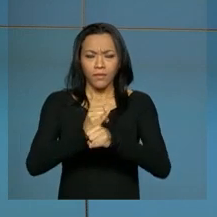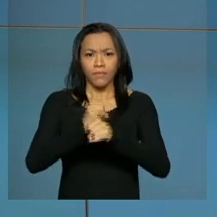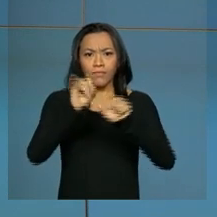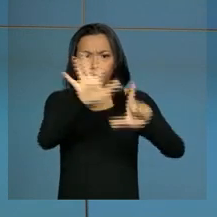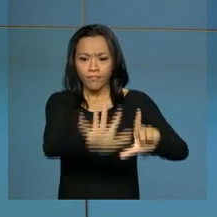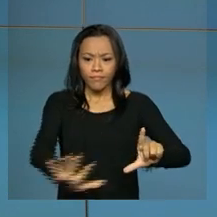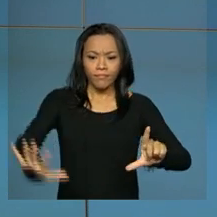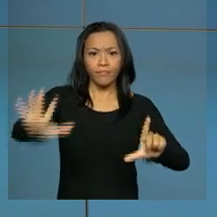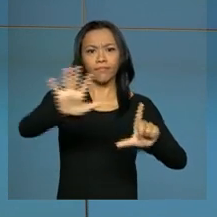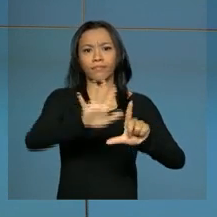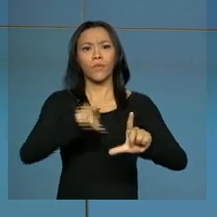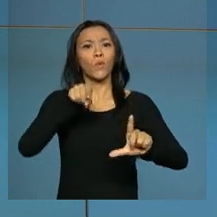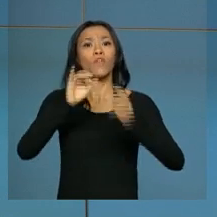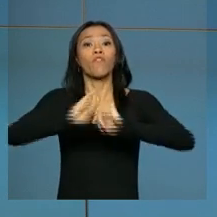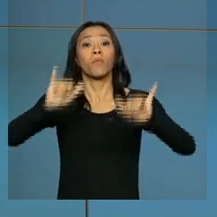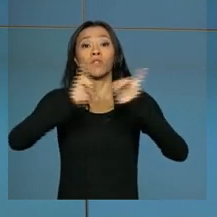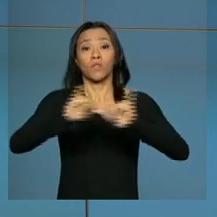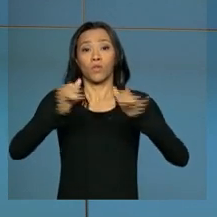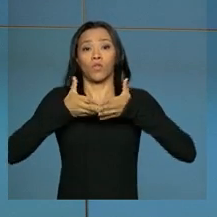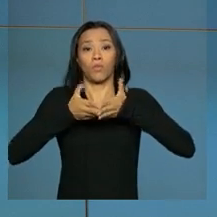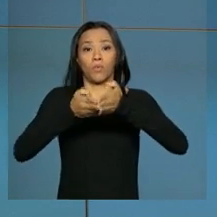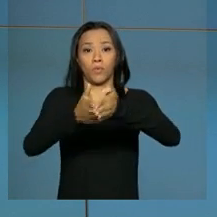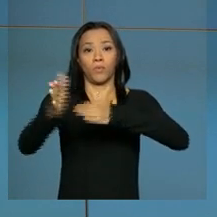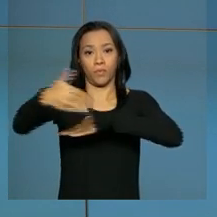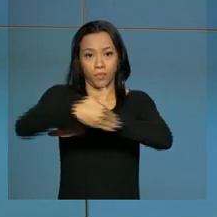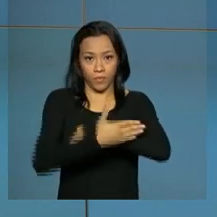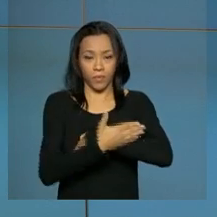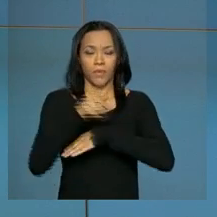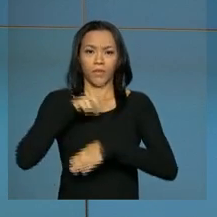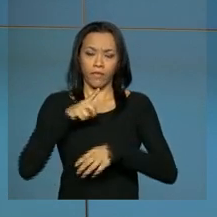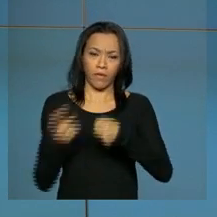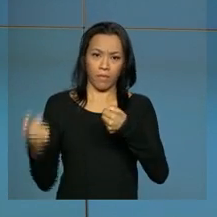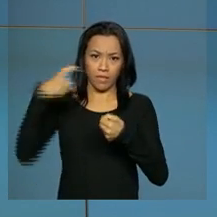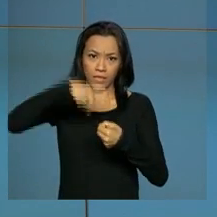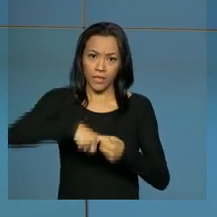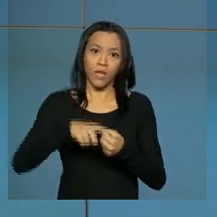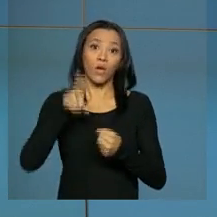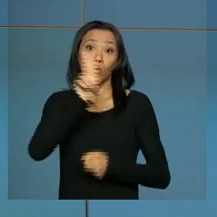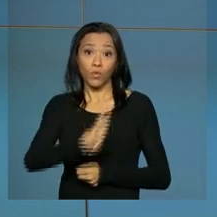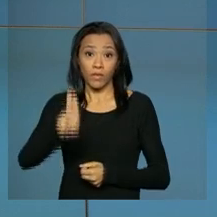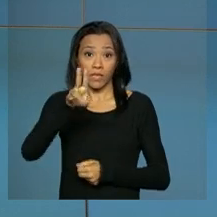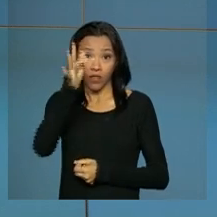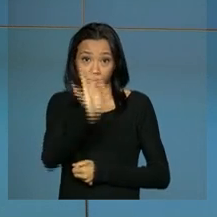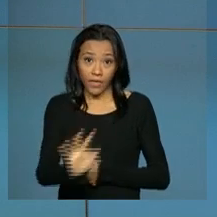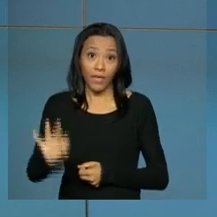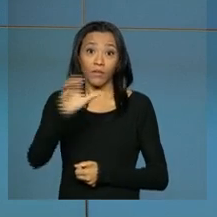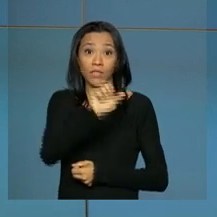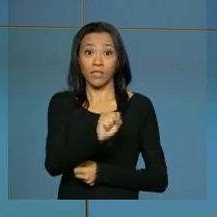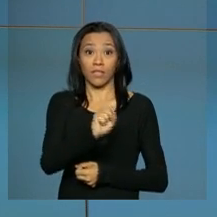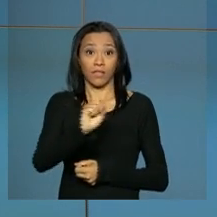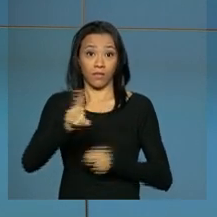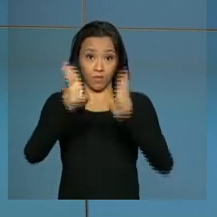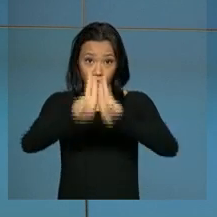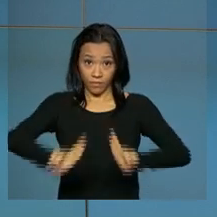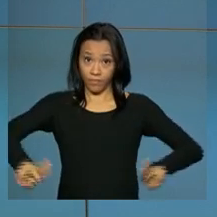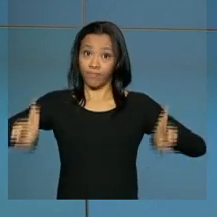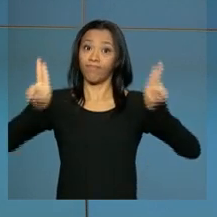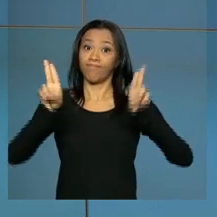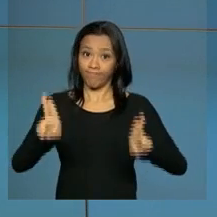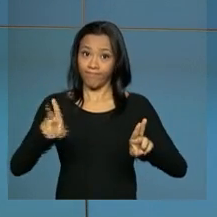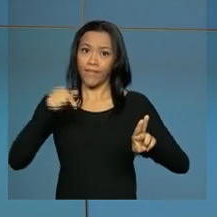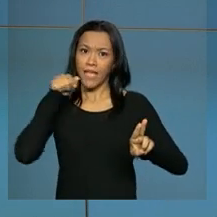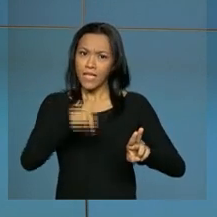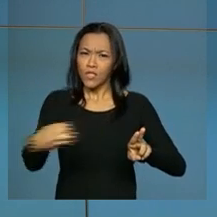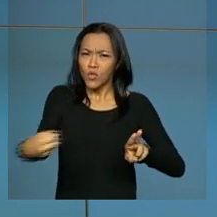consolidadas sobre os portos do Brasil. Desenvolvido em parceria com a Universidade Federal de Santa Catarina, o novo sistema